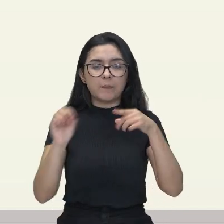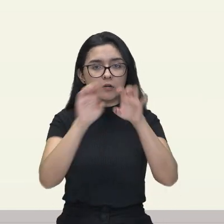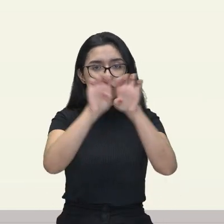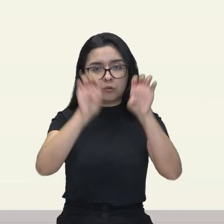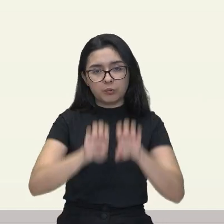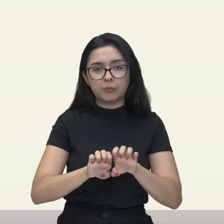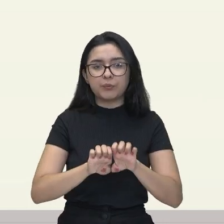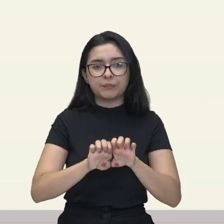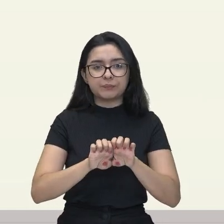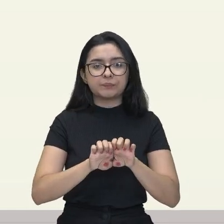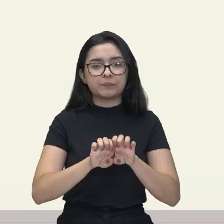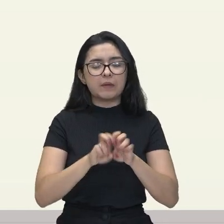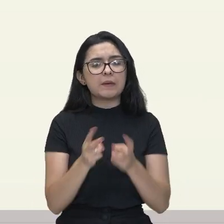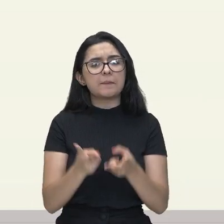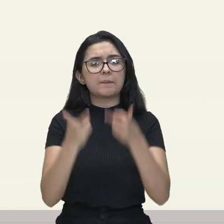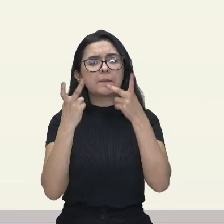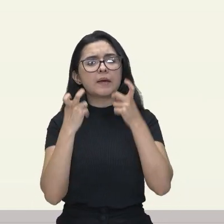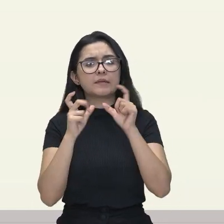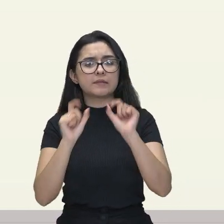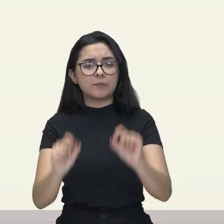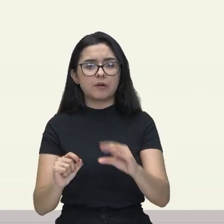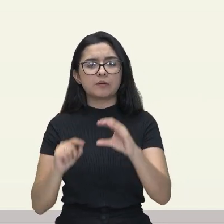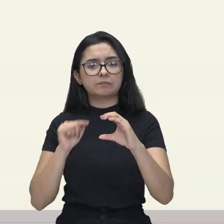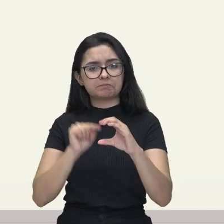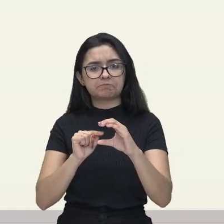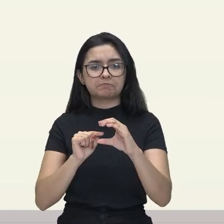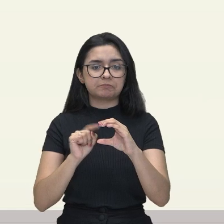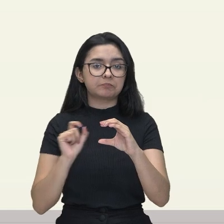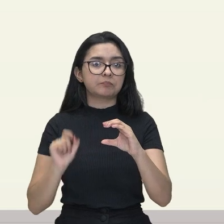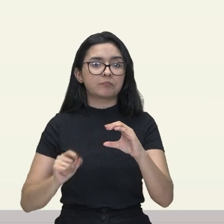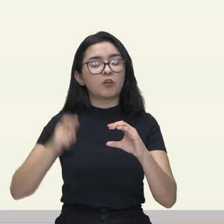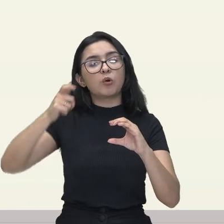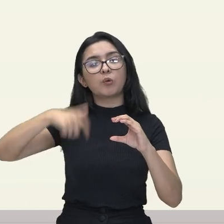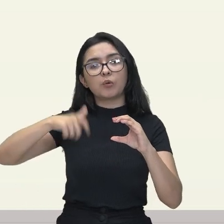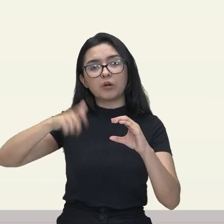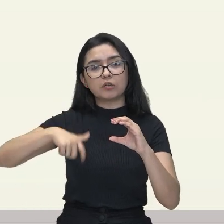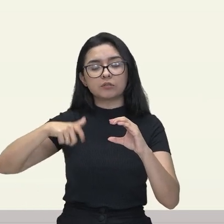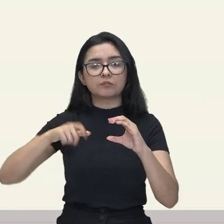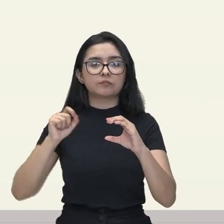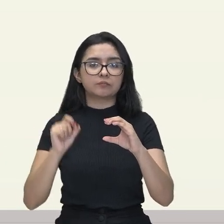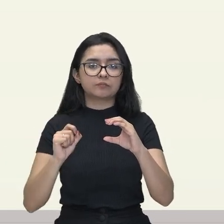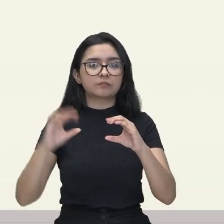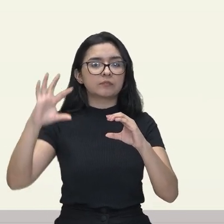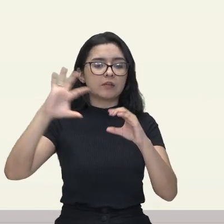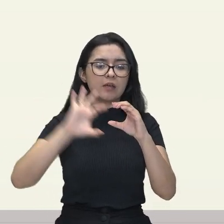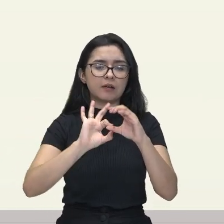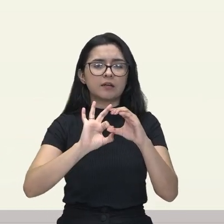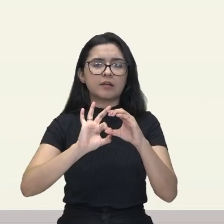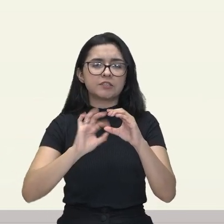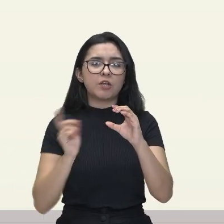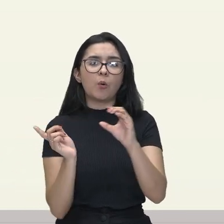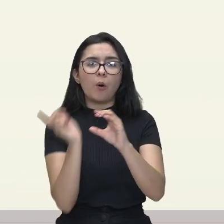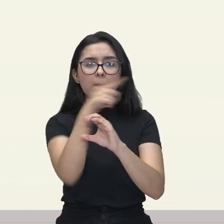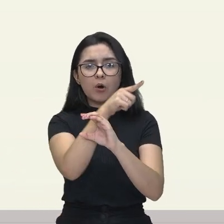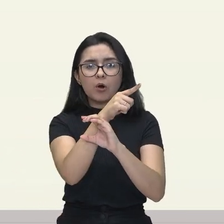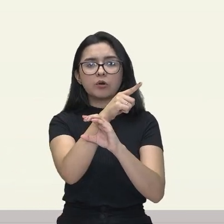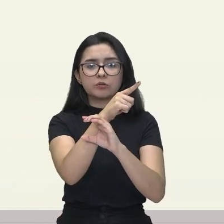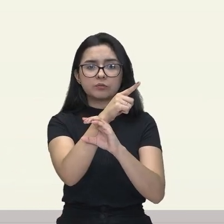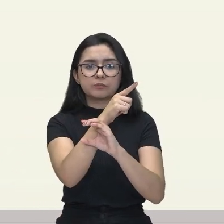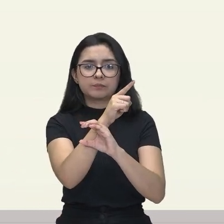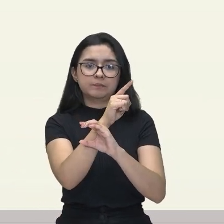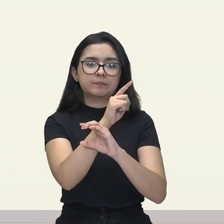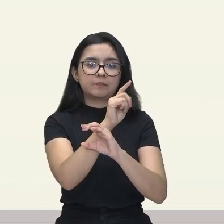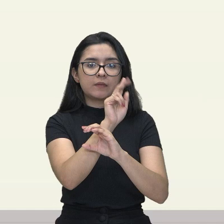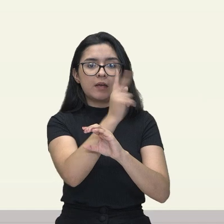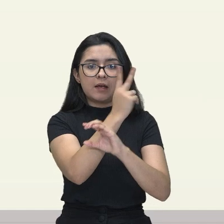orgânica, e percebo, né, que os ligantes estão em lados opostos, quando eu for